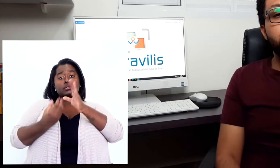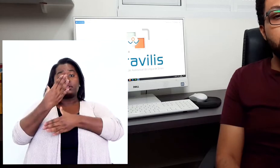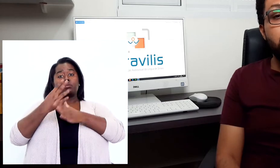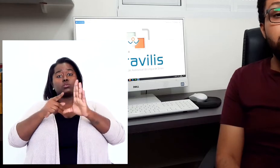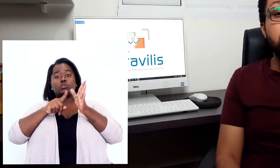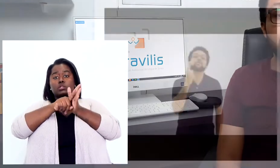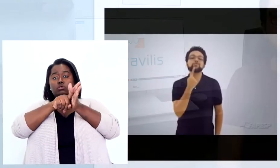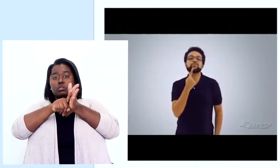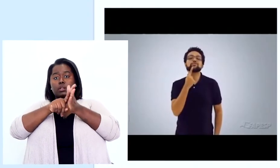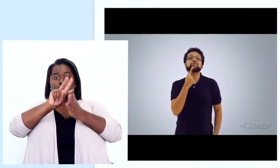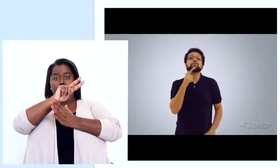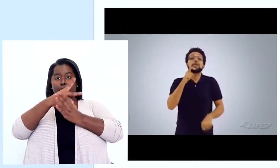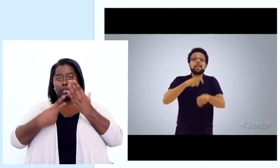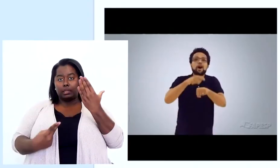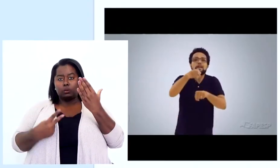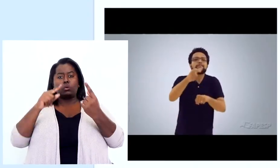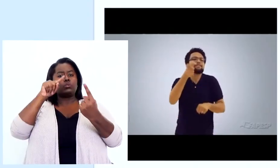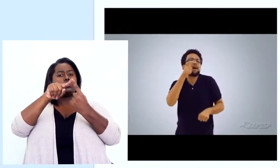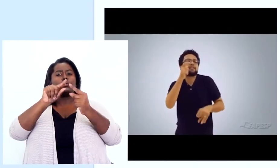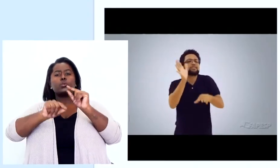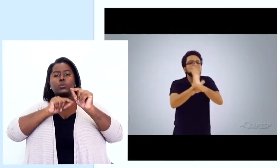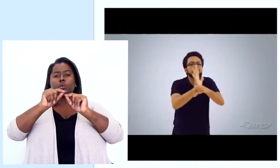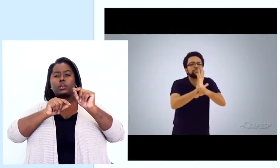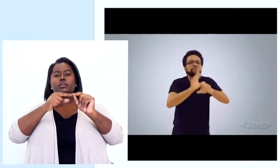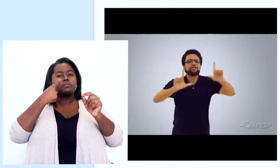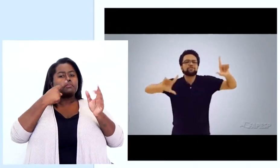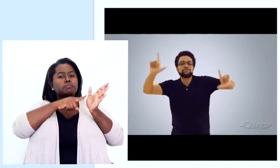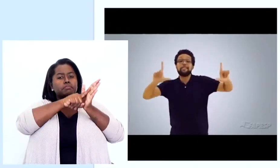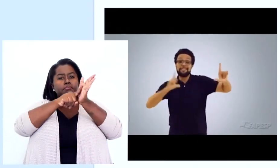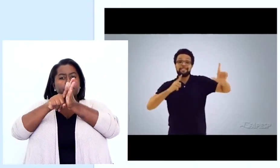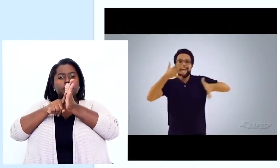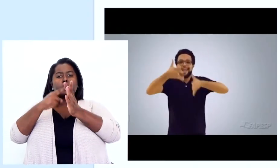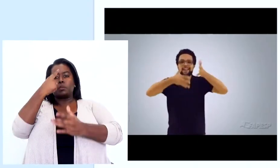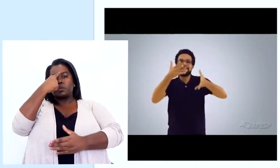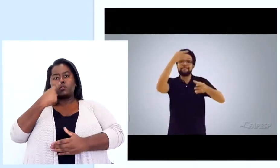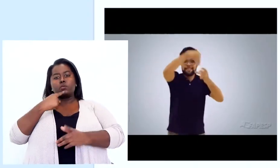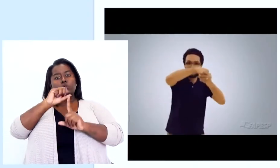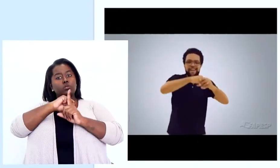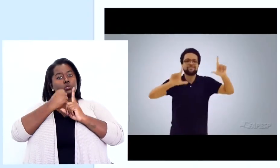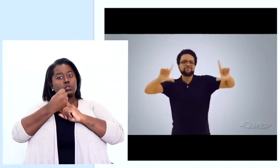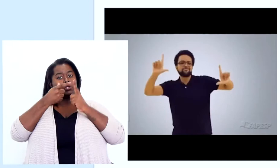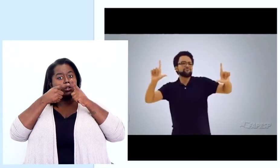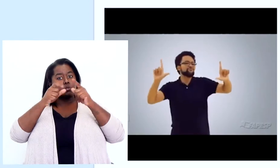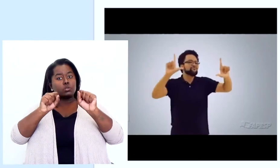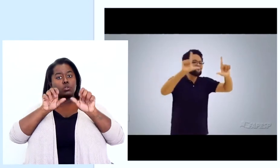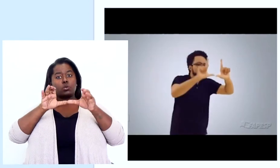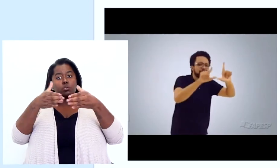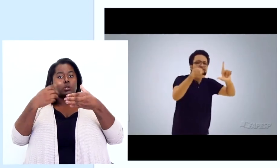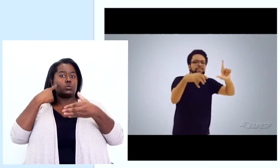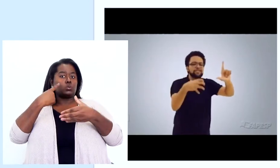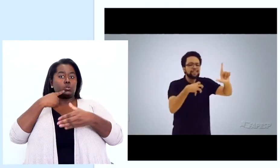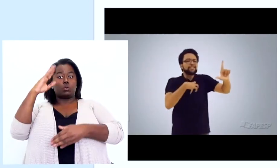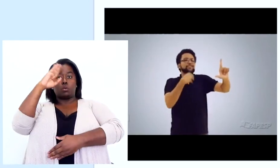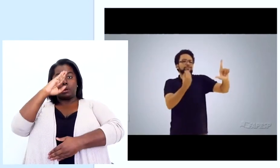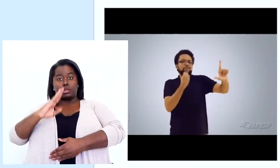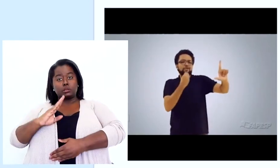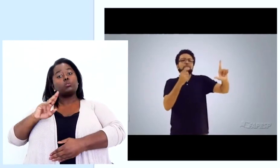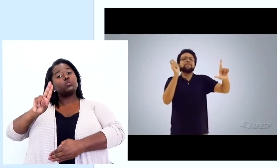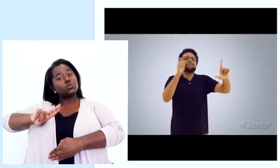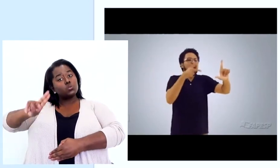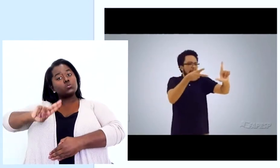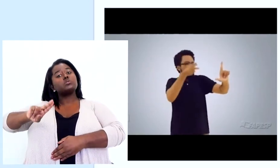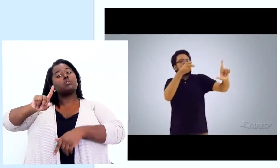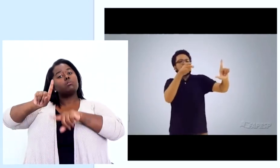criamos um questionário bilíngue que teve por objetivo mapear o perfil sociolinguístico da comunidade surda no Brasil que